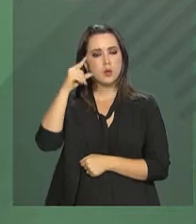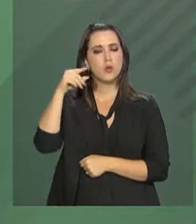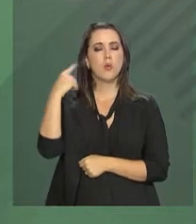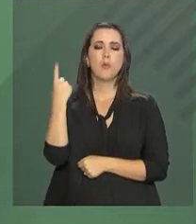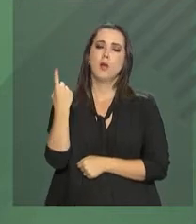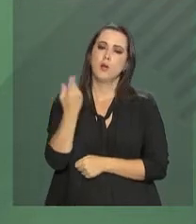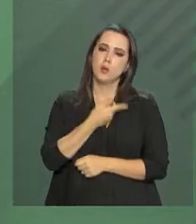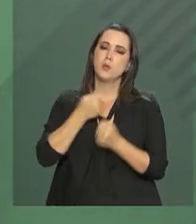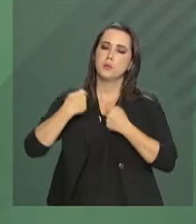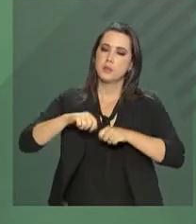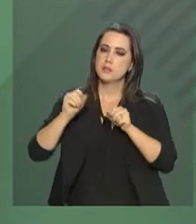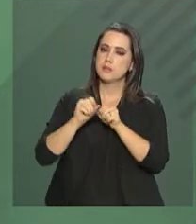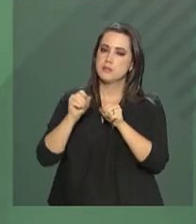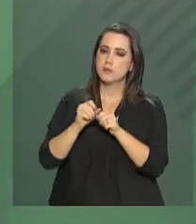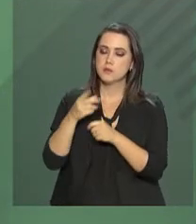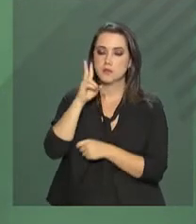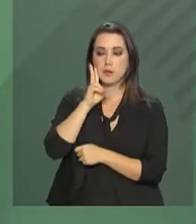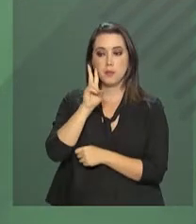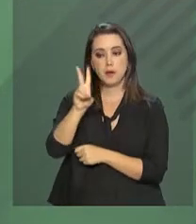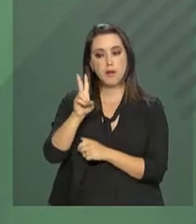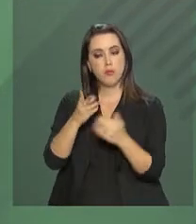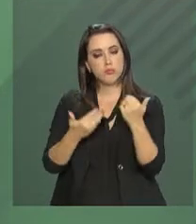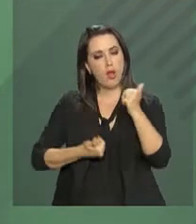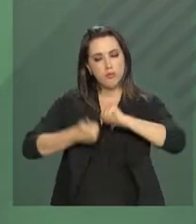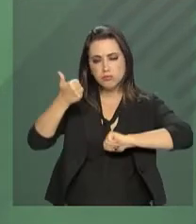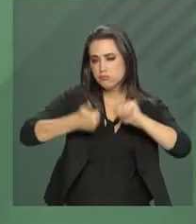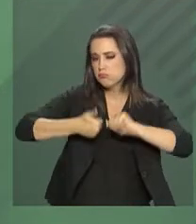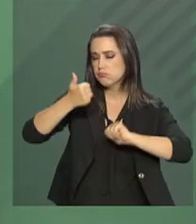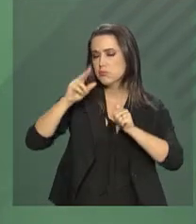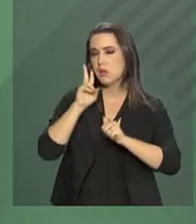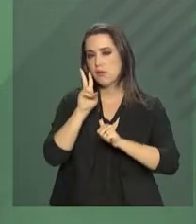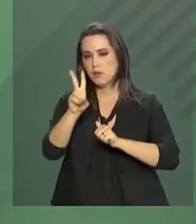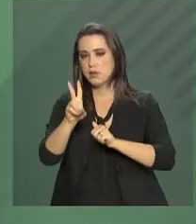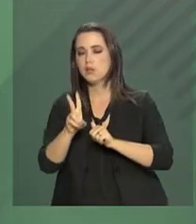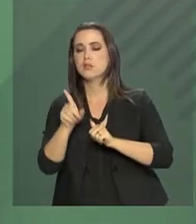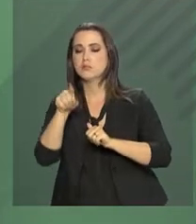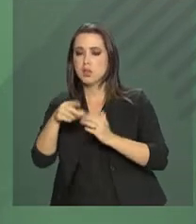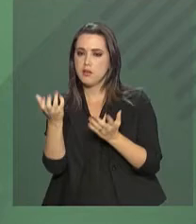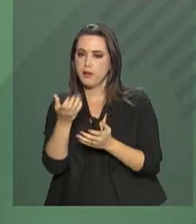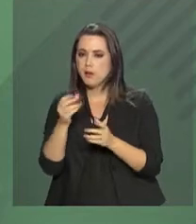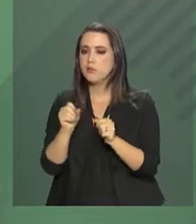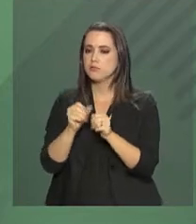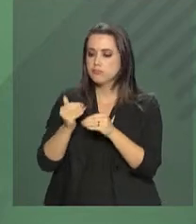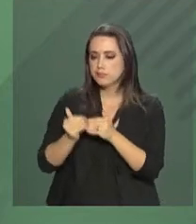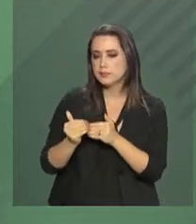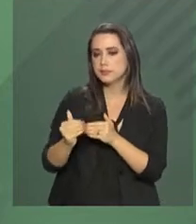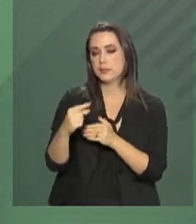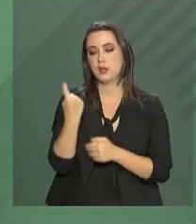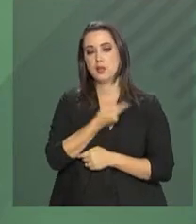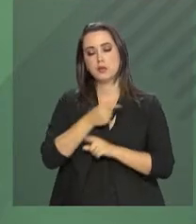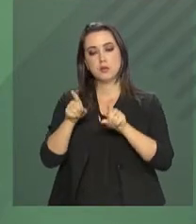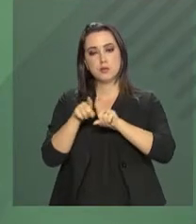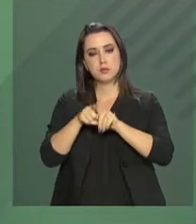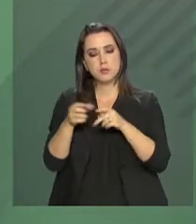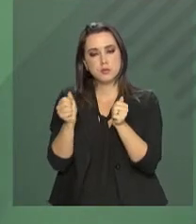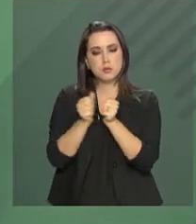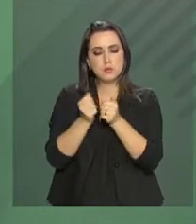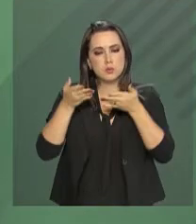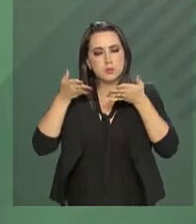fazer para apreciação soberana do presidente eleito. Disse mais, que nós estamos aqui